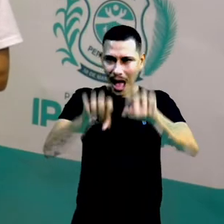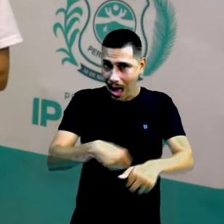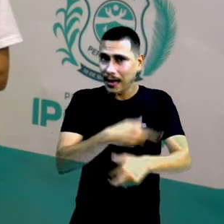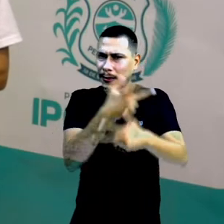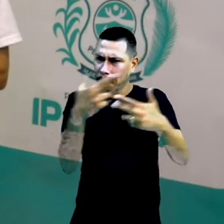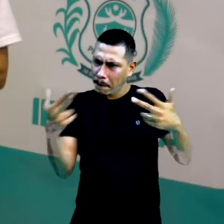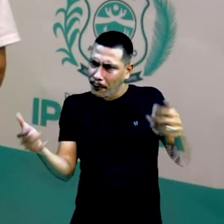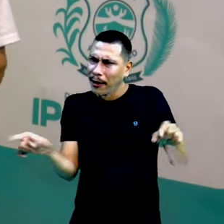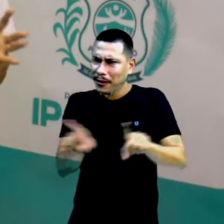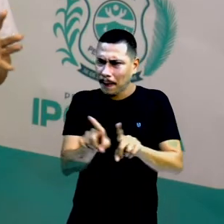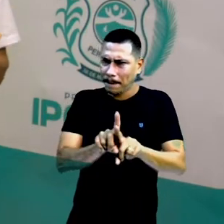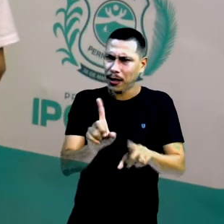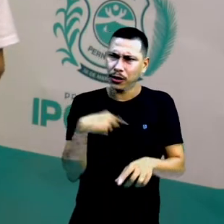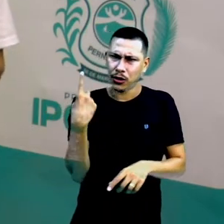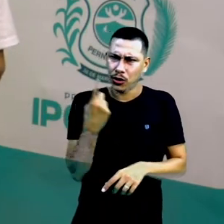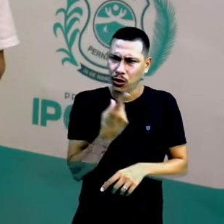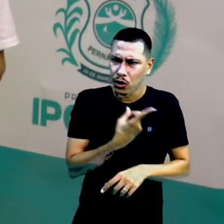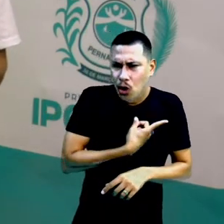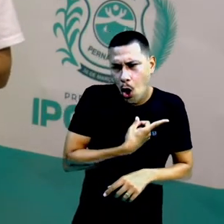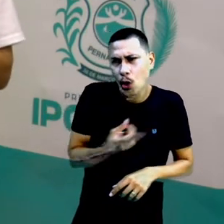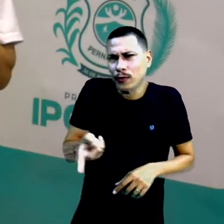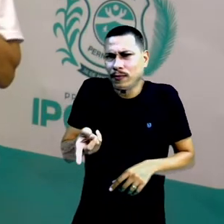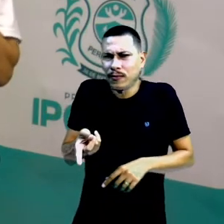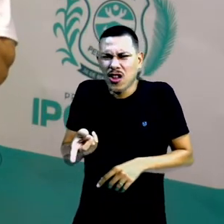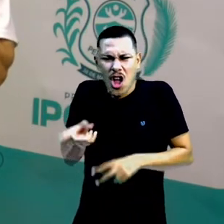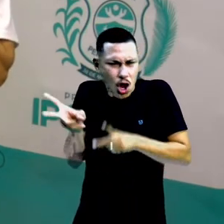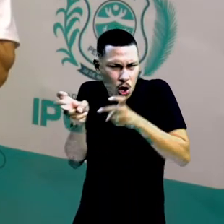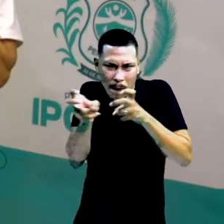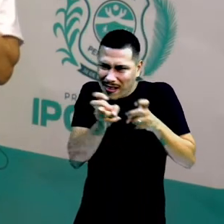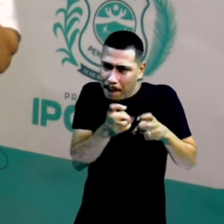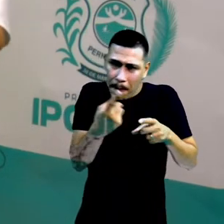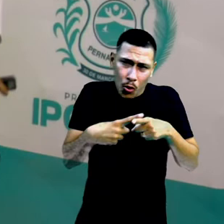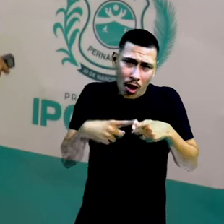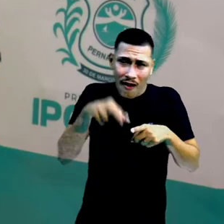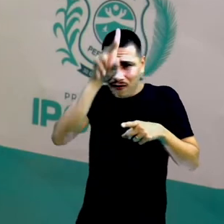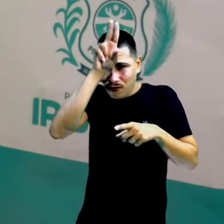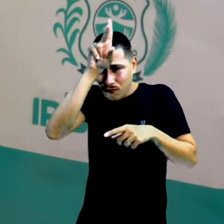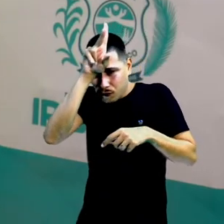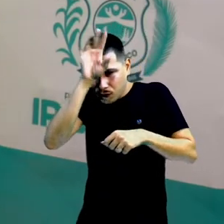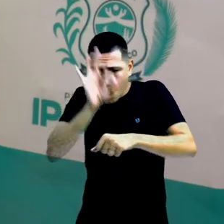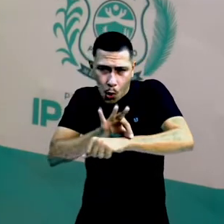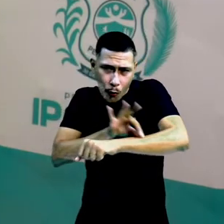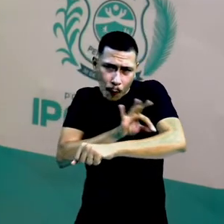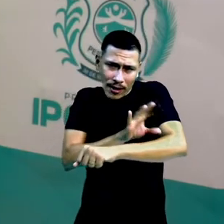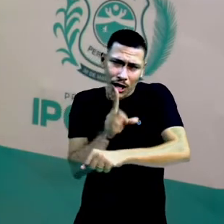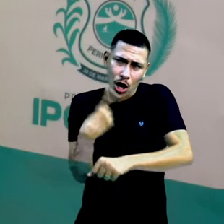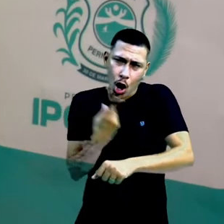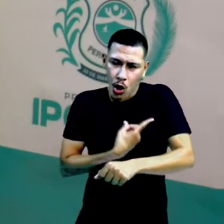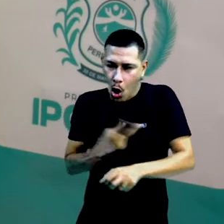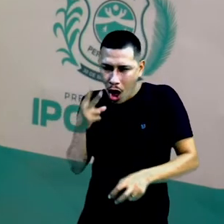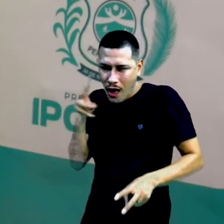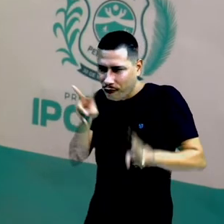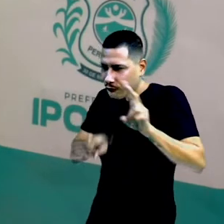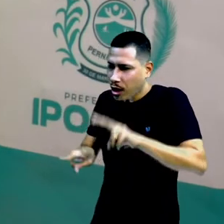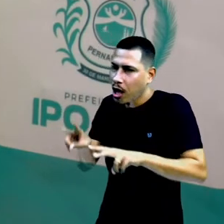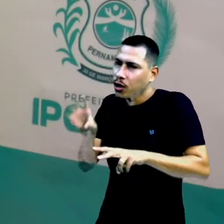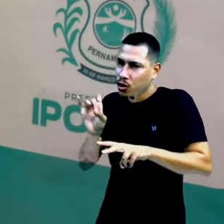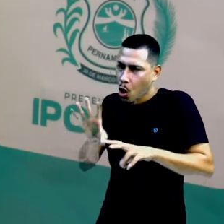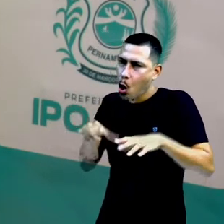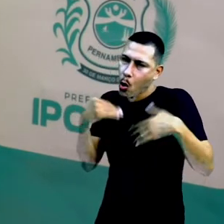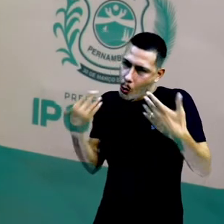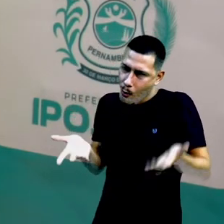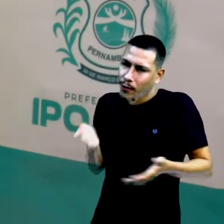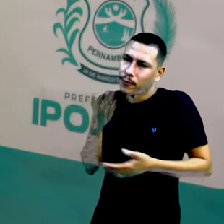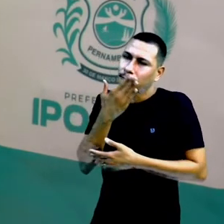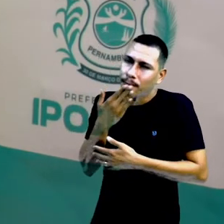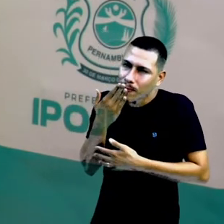vemos muito, porque eles são pequenos. No caso, a formiguinha, a gente só percebe ela quando ela está no açúcar. Ou naquele pedaço de